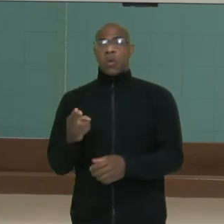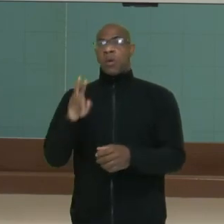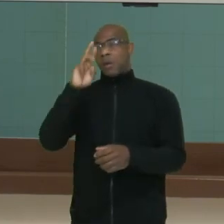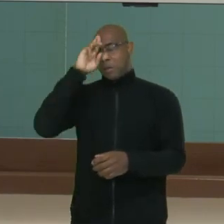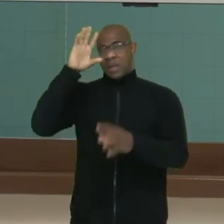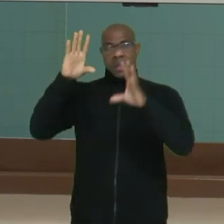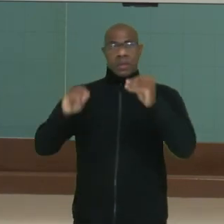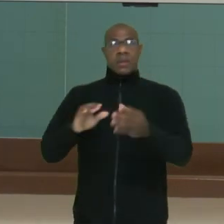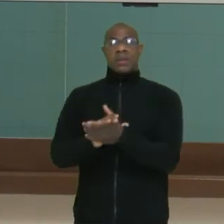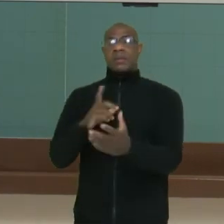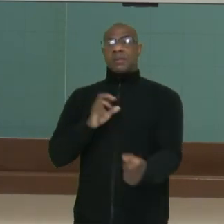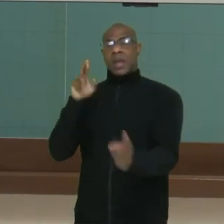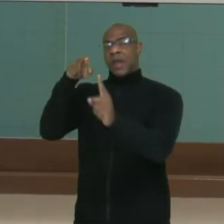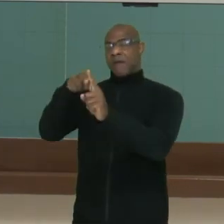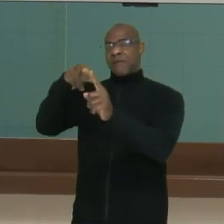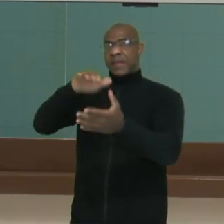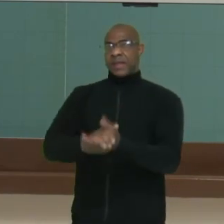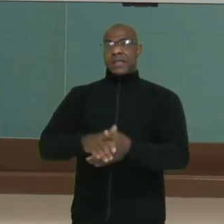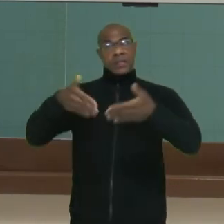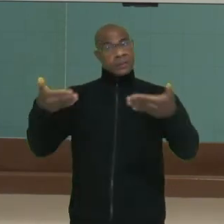Temos, então, as referências.